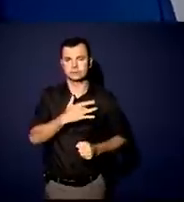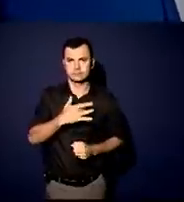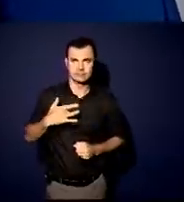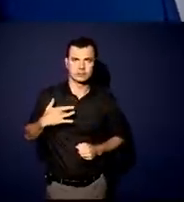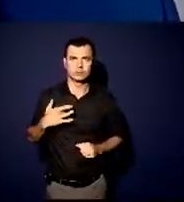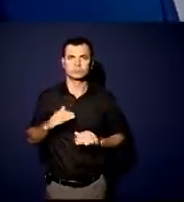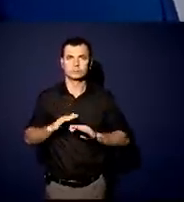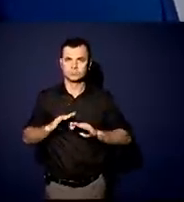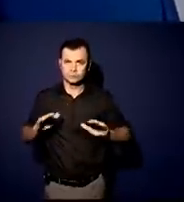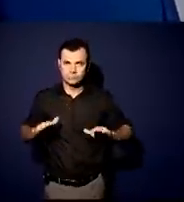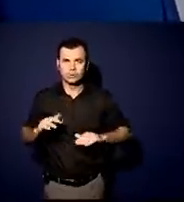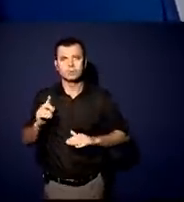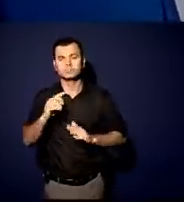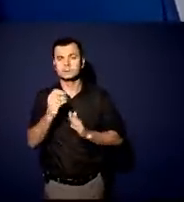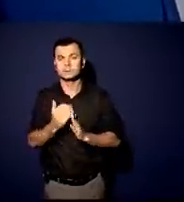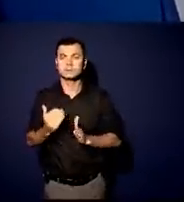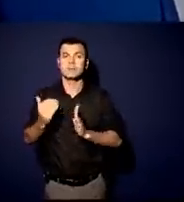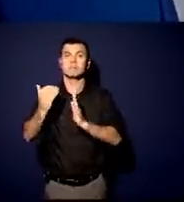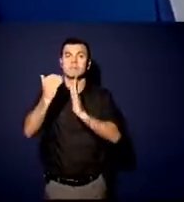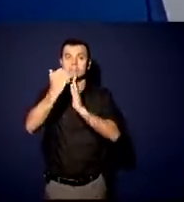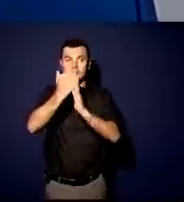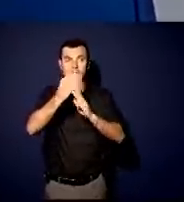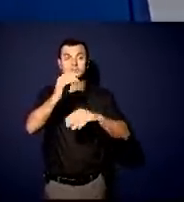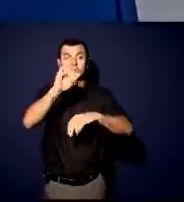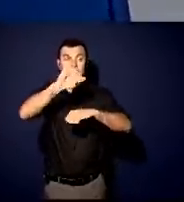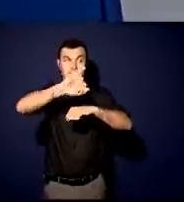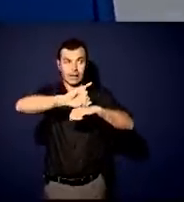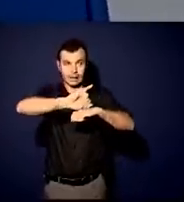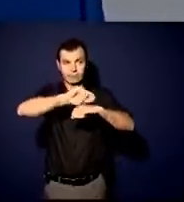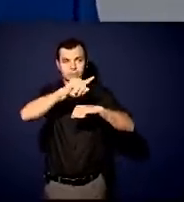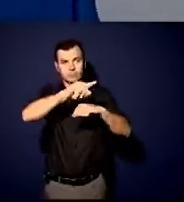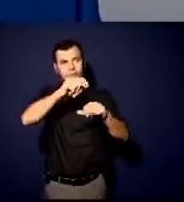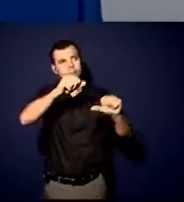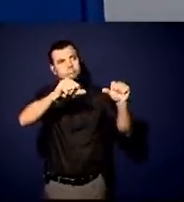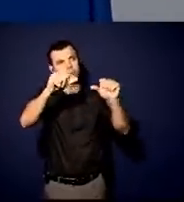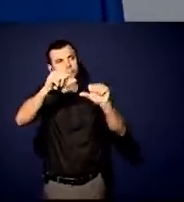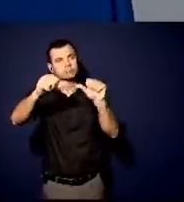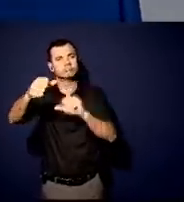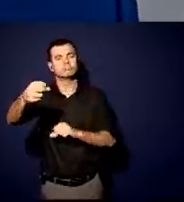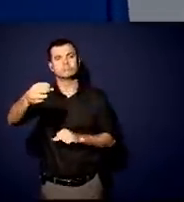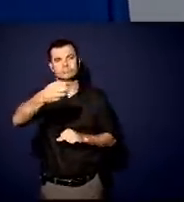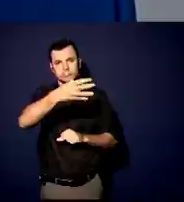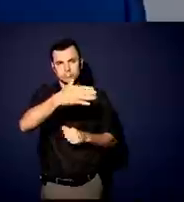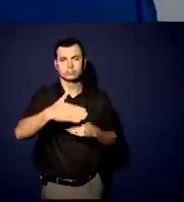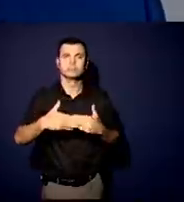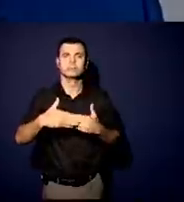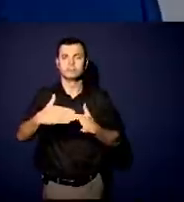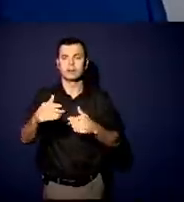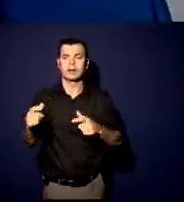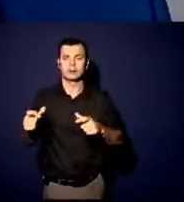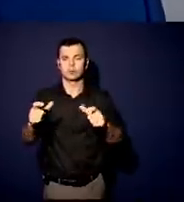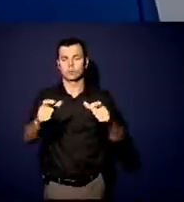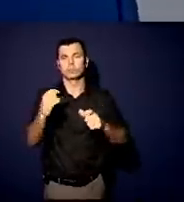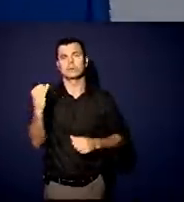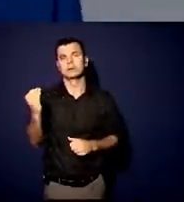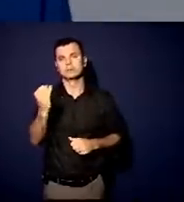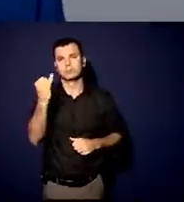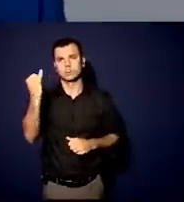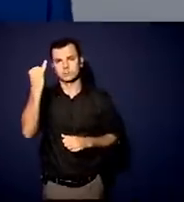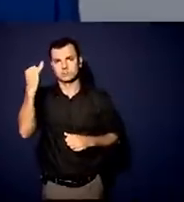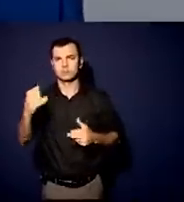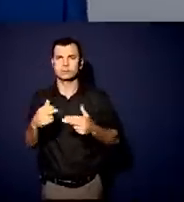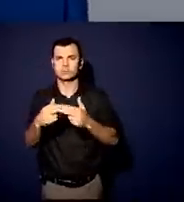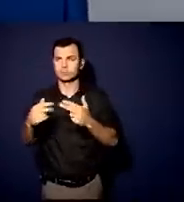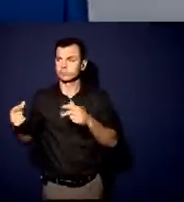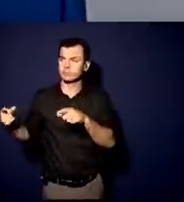nós precisamos de uma política de revitalização do centro, e vamos fazer muita revitalização de áreas importantes ou de equipamentos por meio de